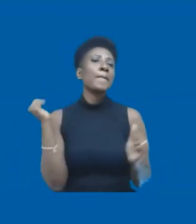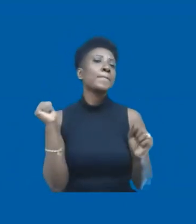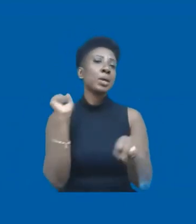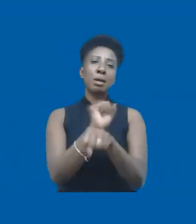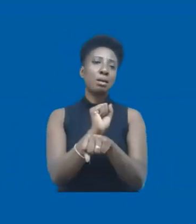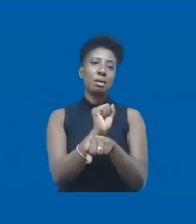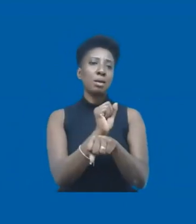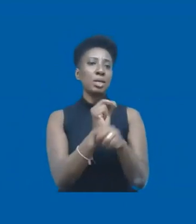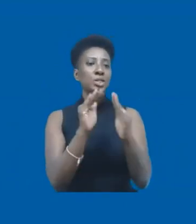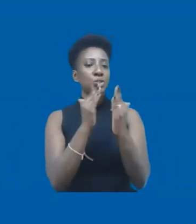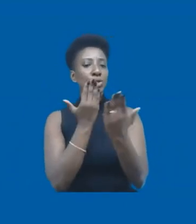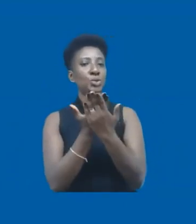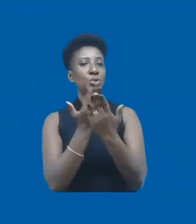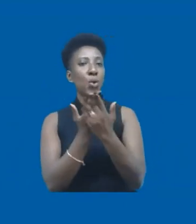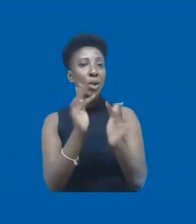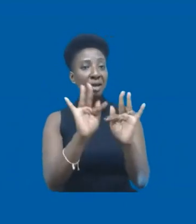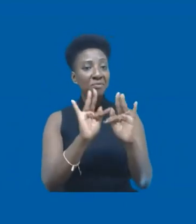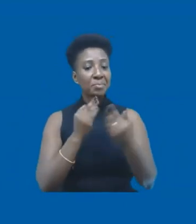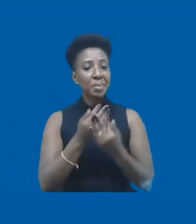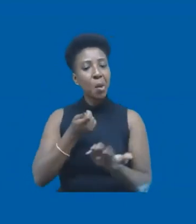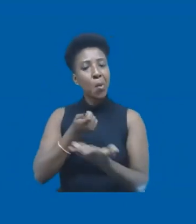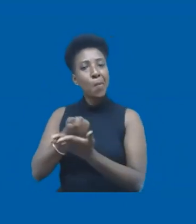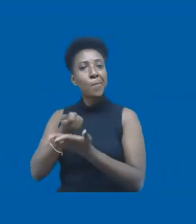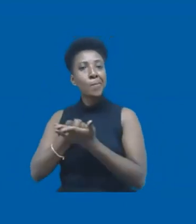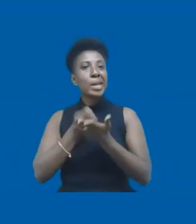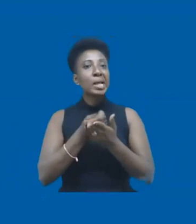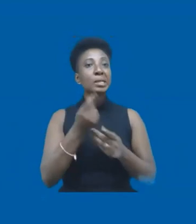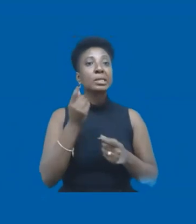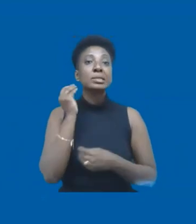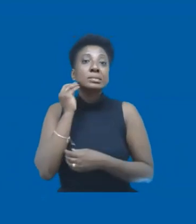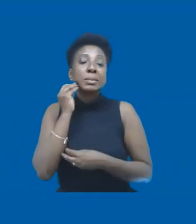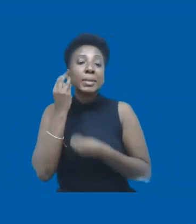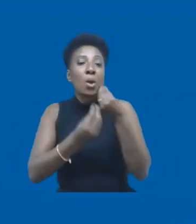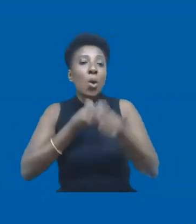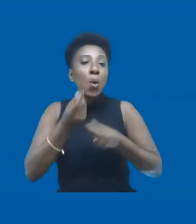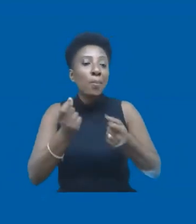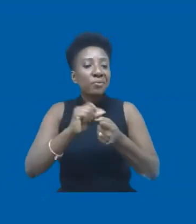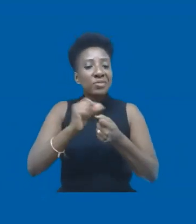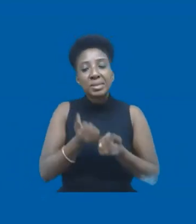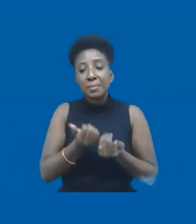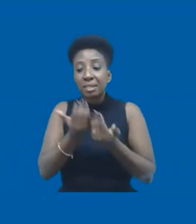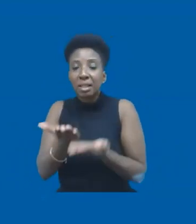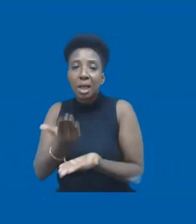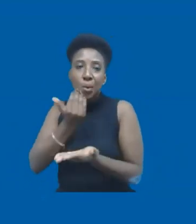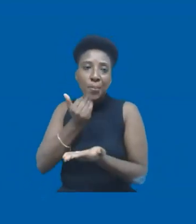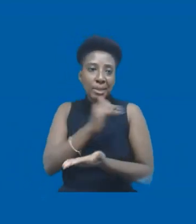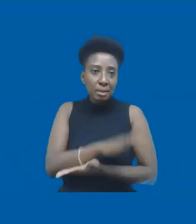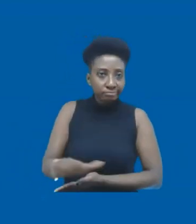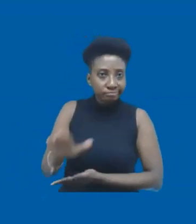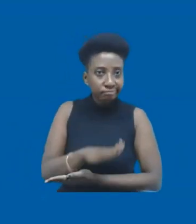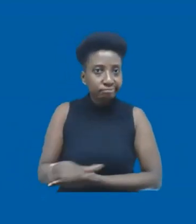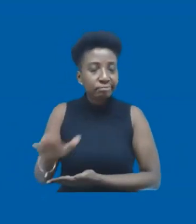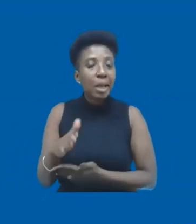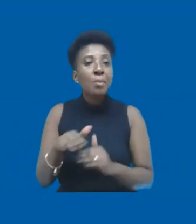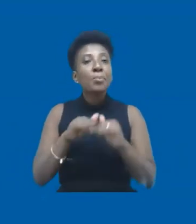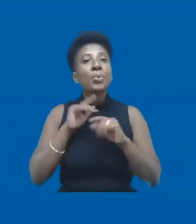a ter que se virar, e a tentar conseguir alimentos para alimentar também aquela criança que recebeu alimentos na escola. Então,